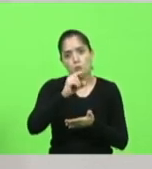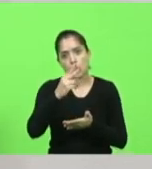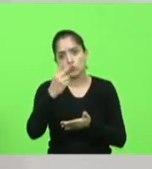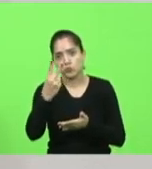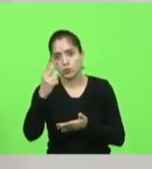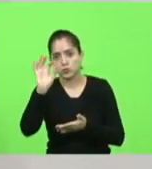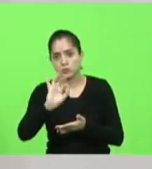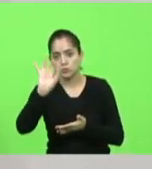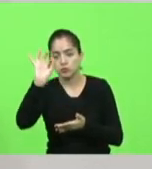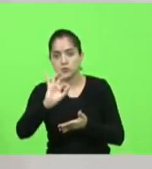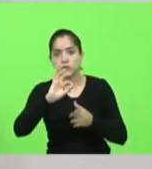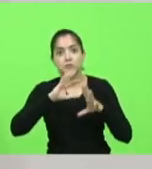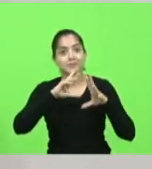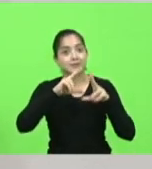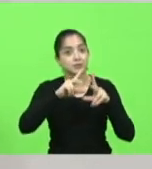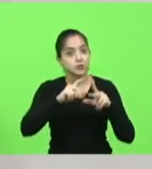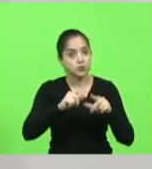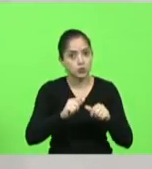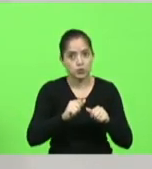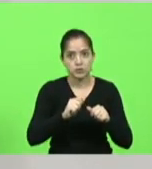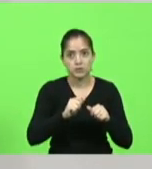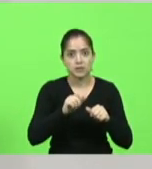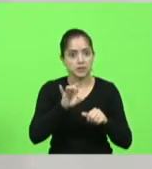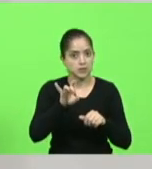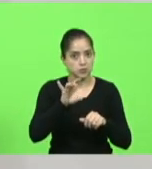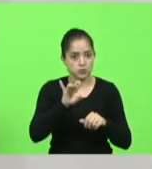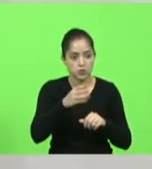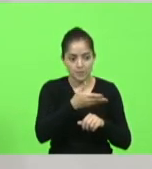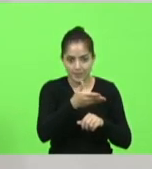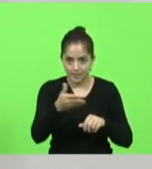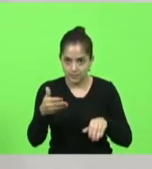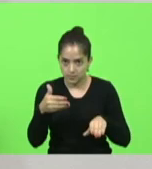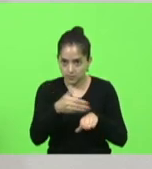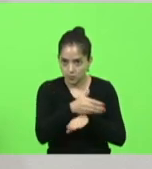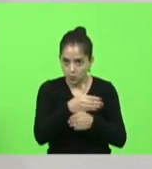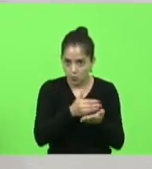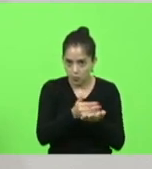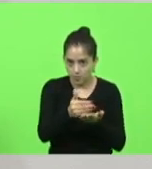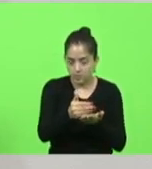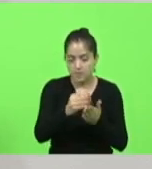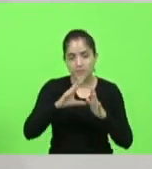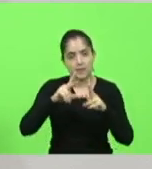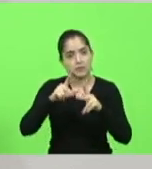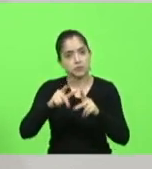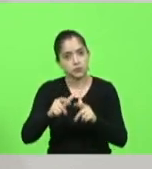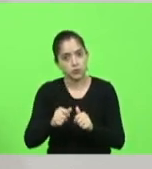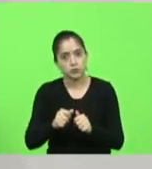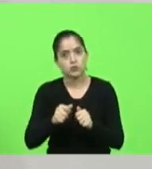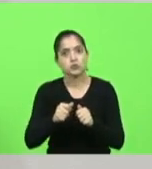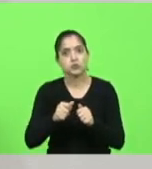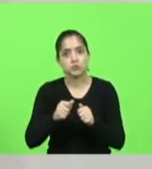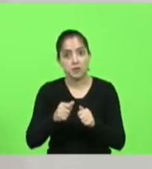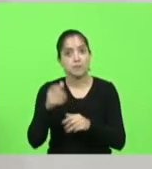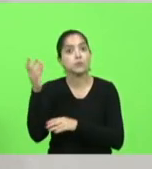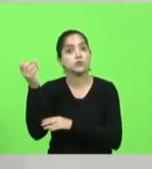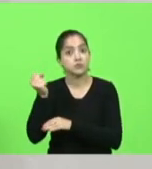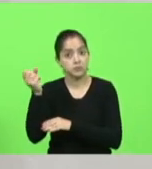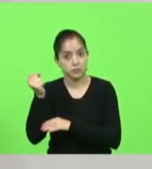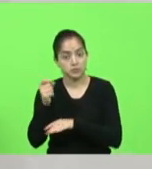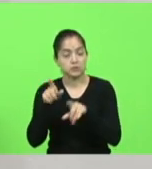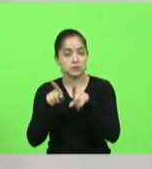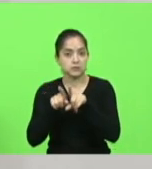toda a segurança, não só para esses que entraram, mas para todos, inclusive, para os aposentados,